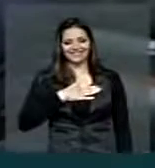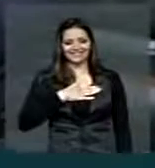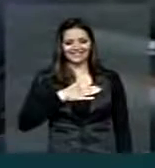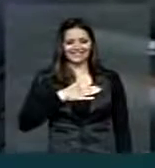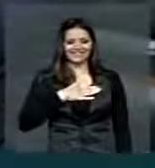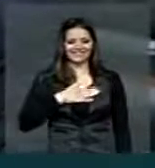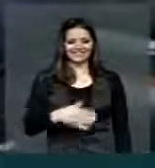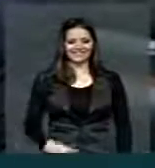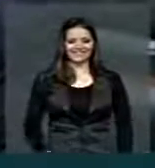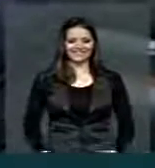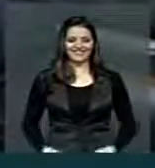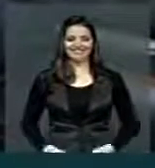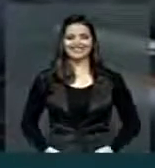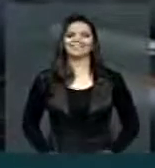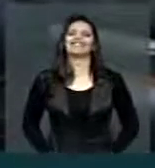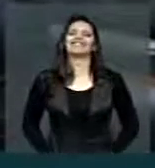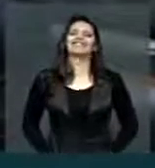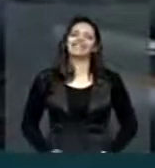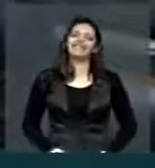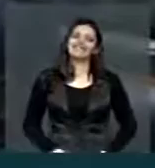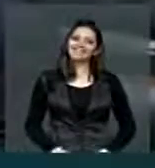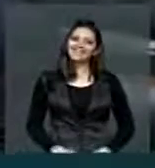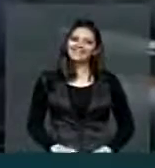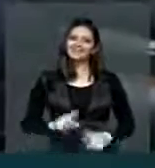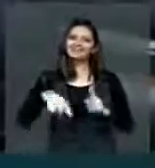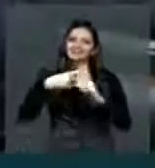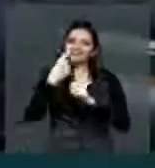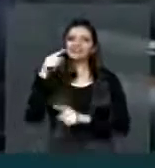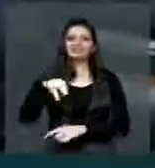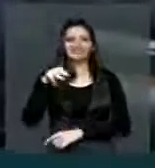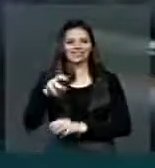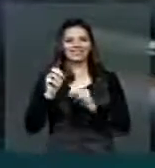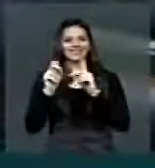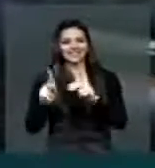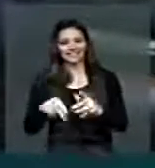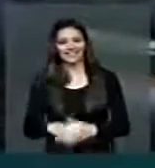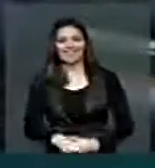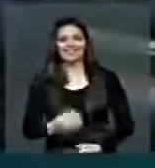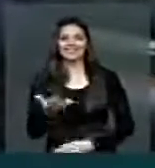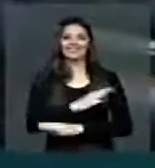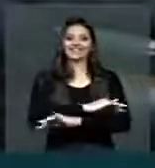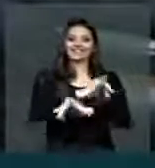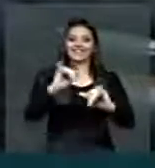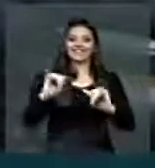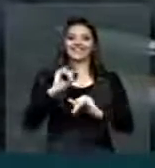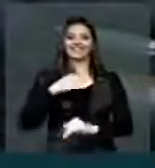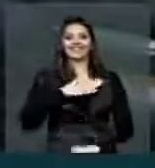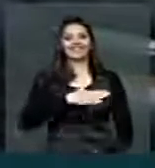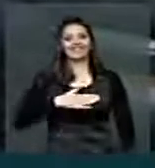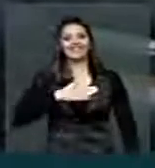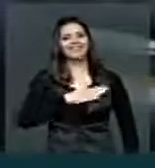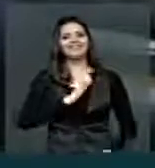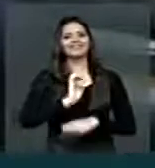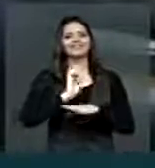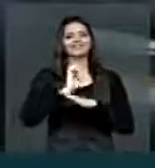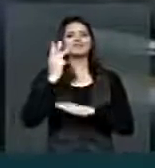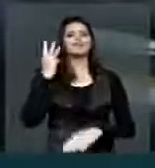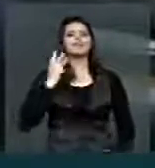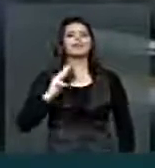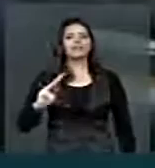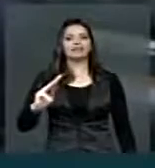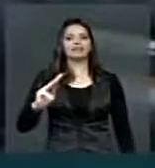Queria falar ao meu querido Maranhão, principalmente a região Tocantina,